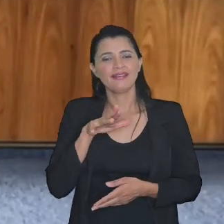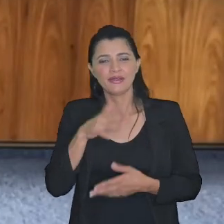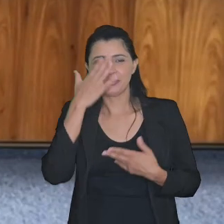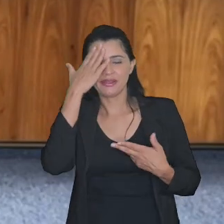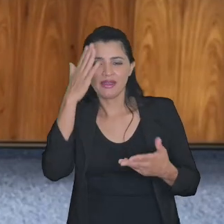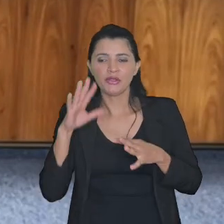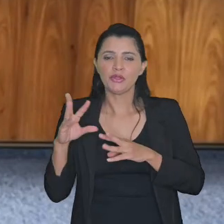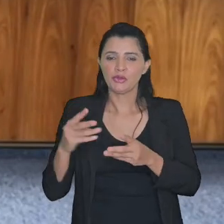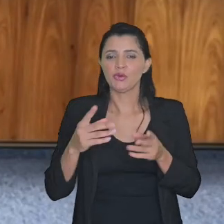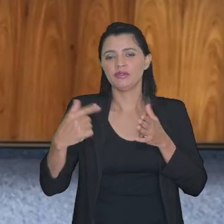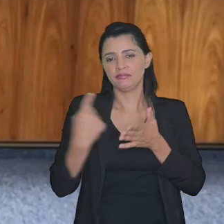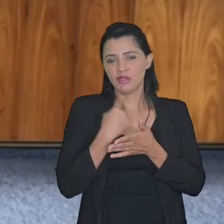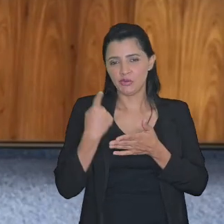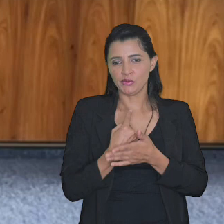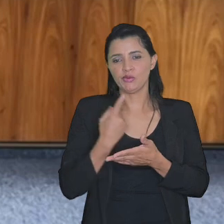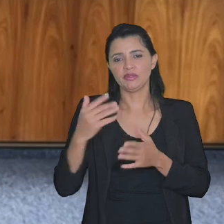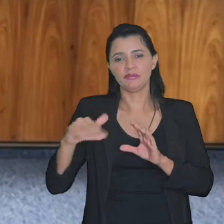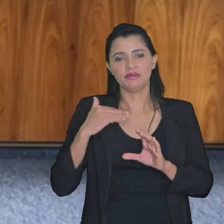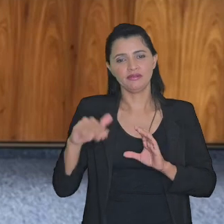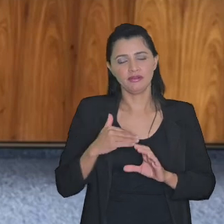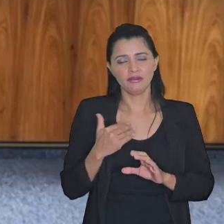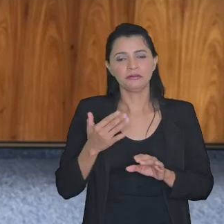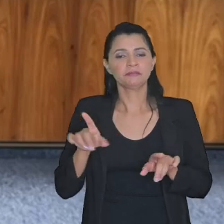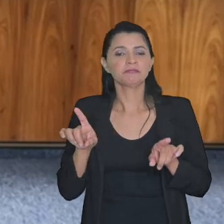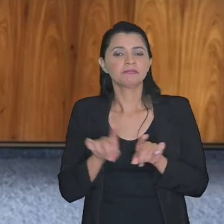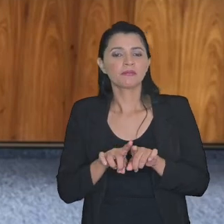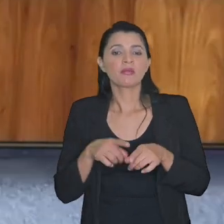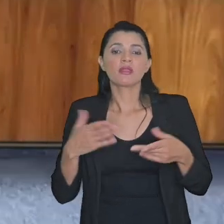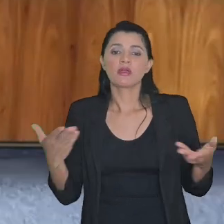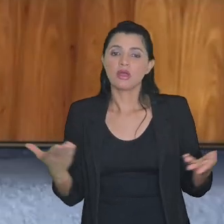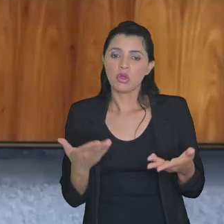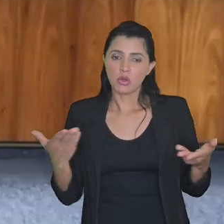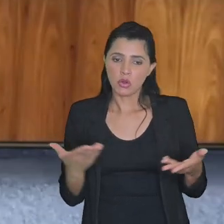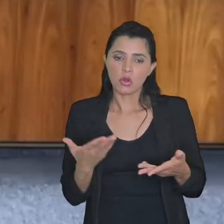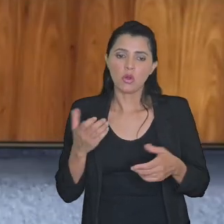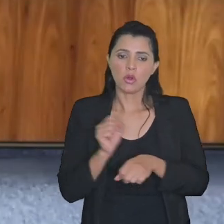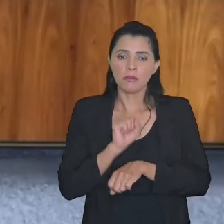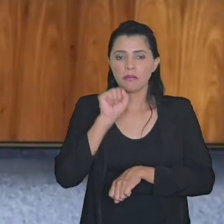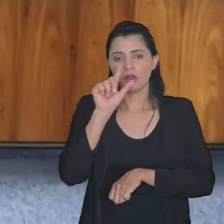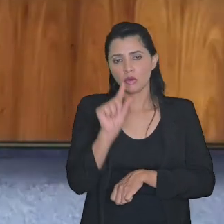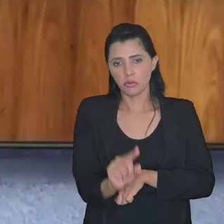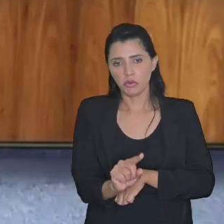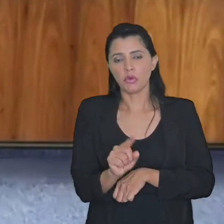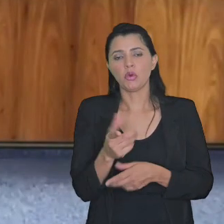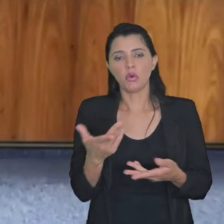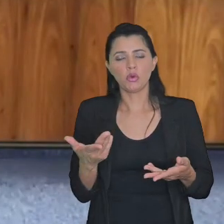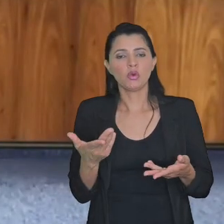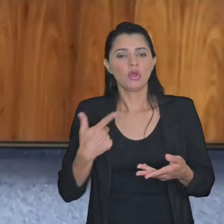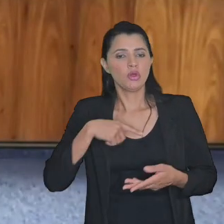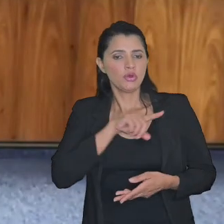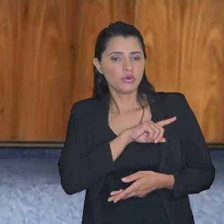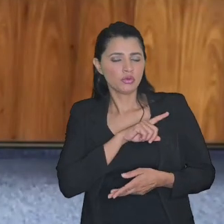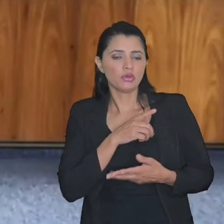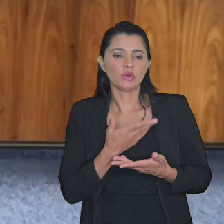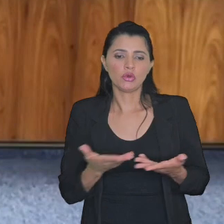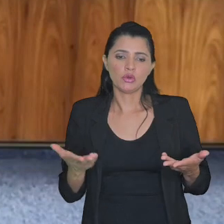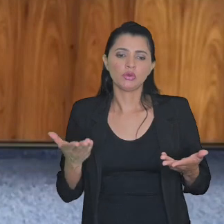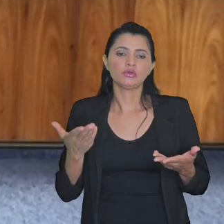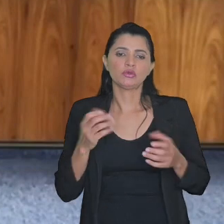obrigado a todos aqueles que enviaram as perguntas e vamos então suspender o nosso